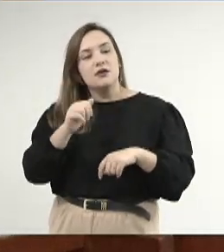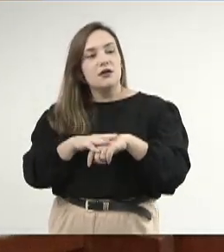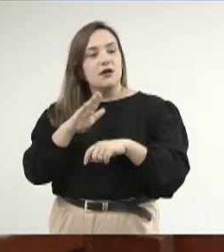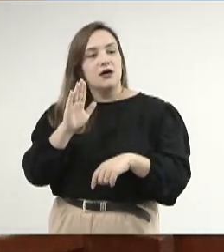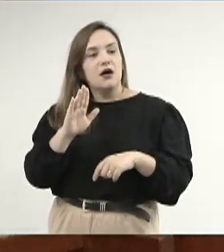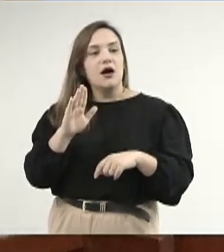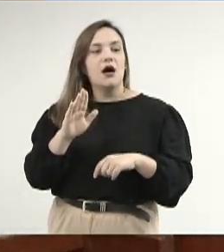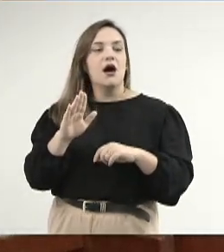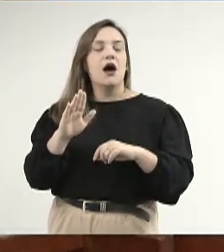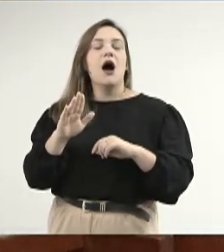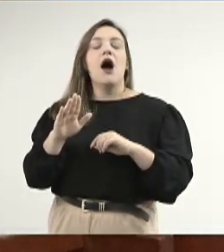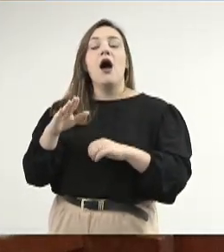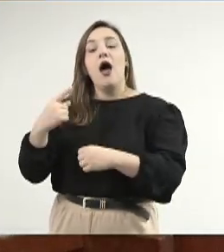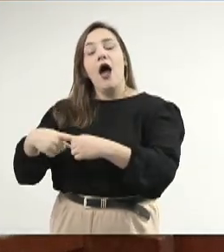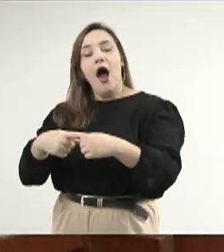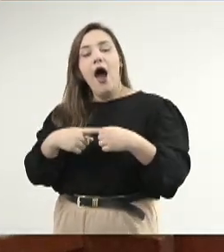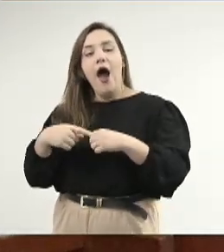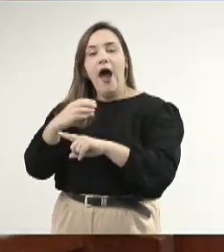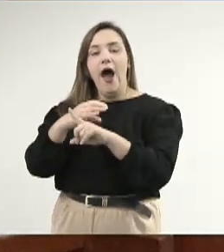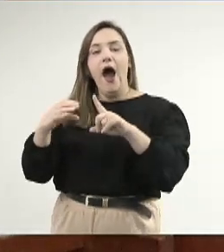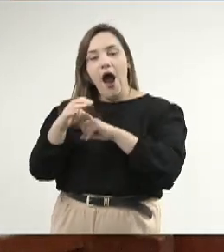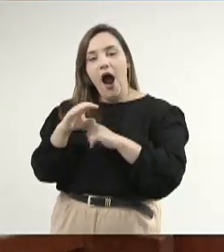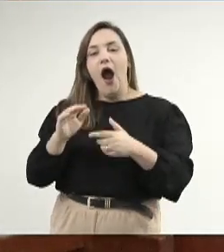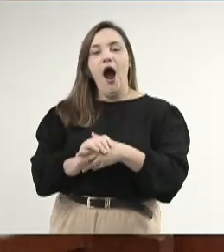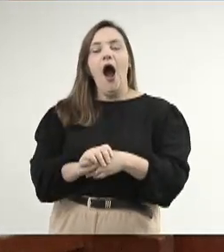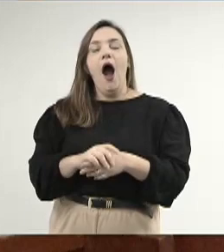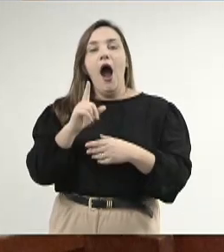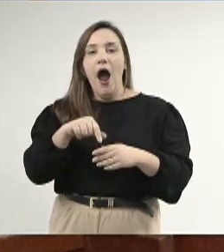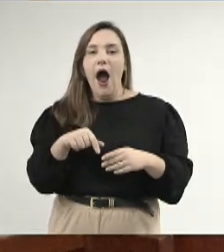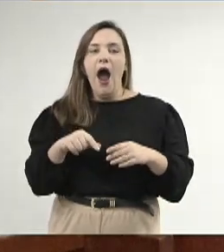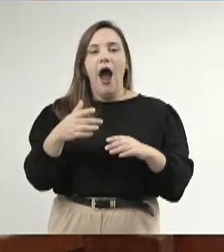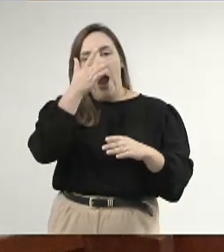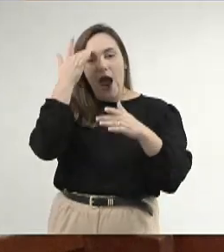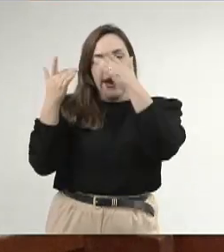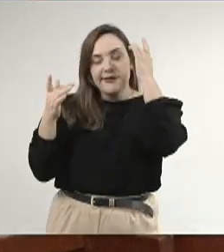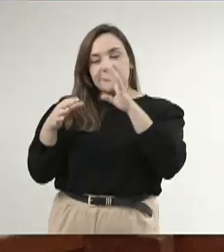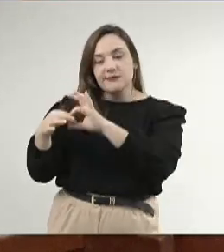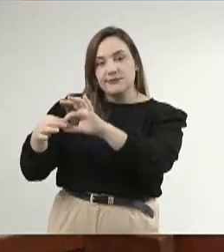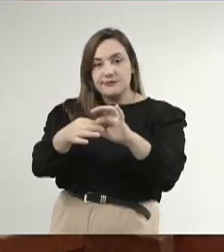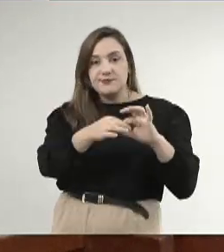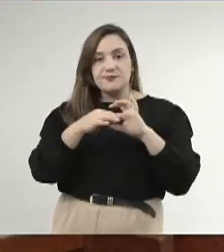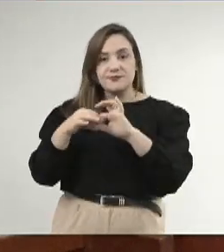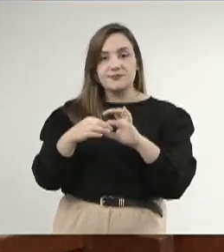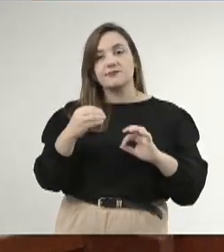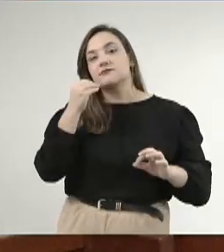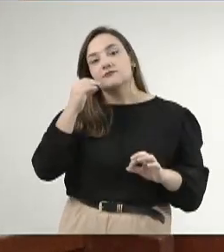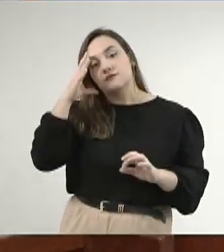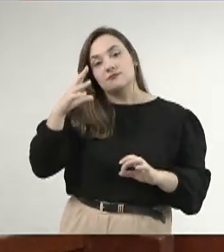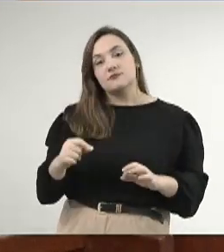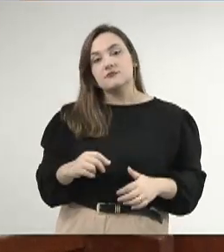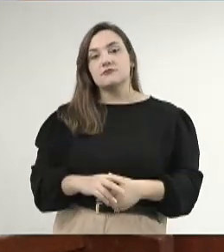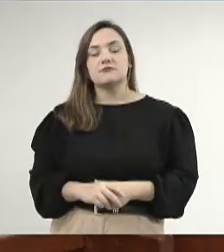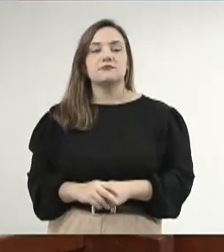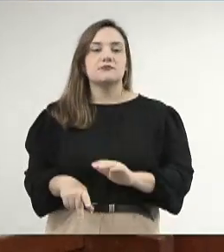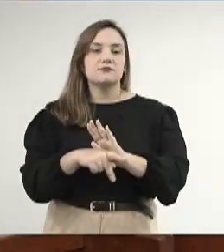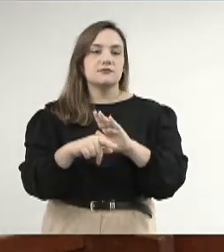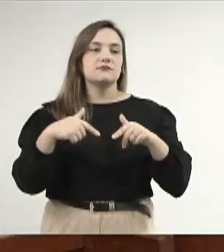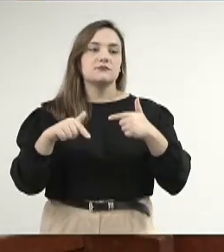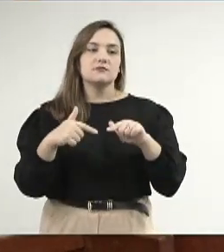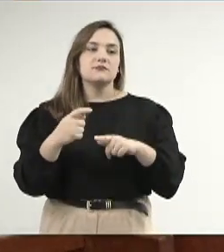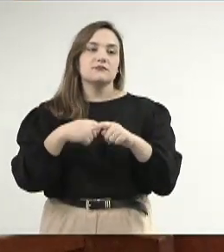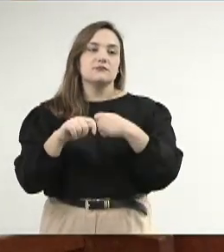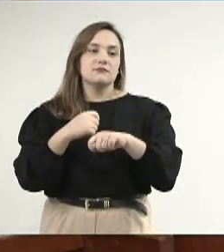cidades e comunidades, baseadas na união de pessoas e trazendo soluções por meio de atividades econômicas